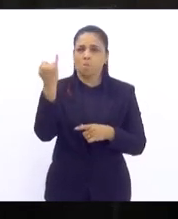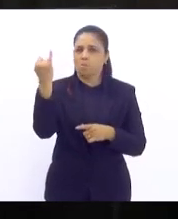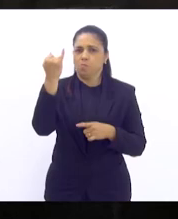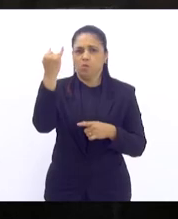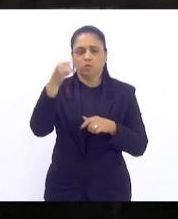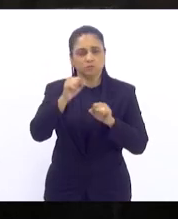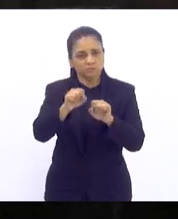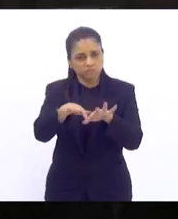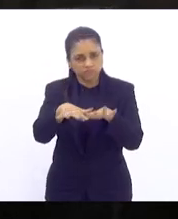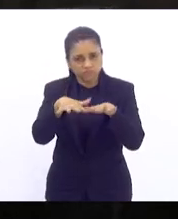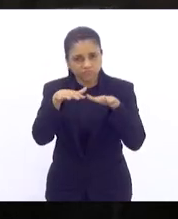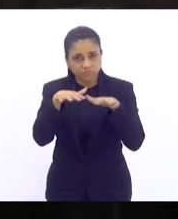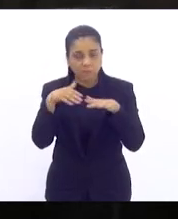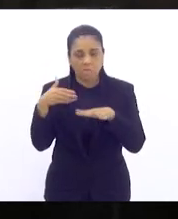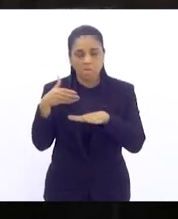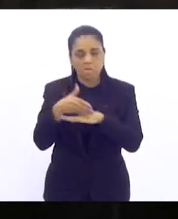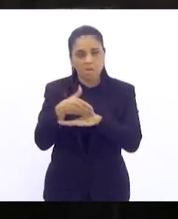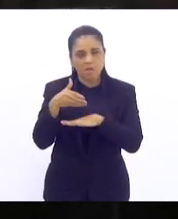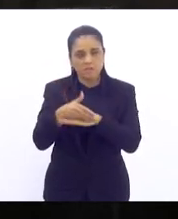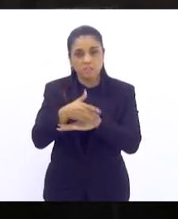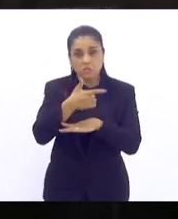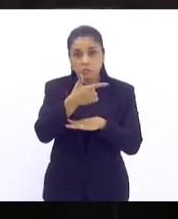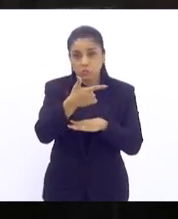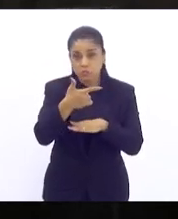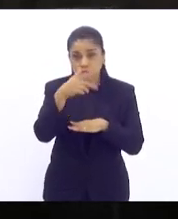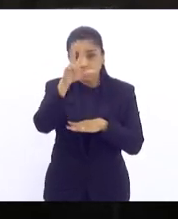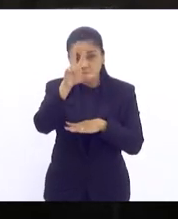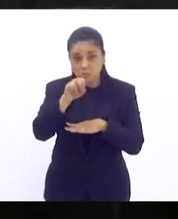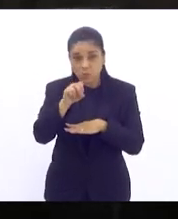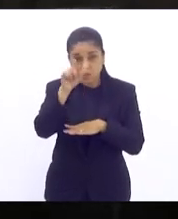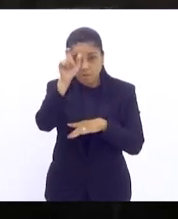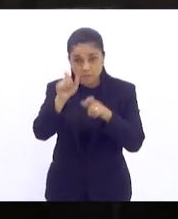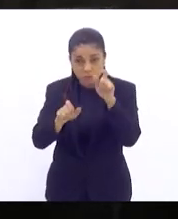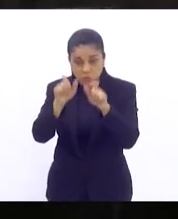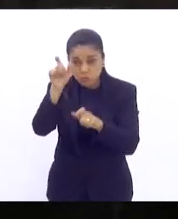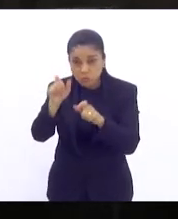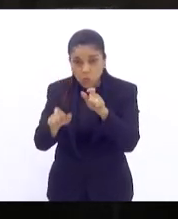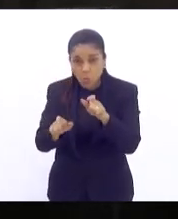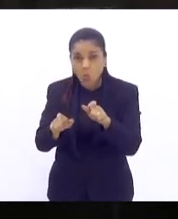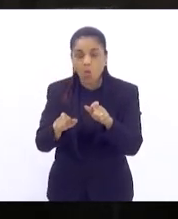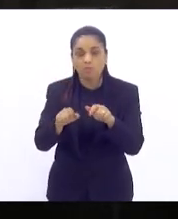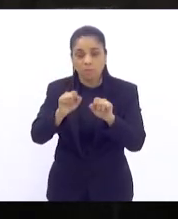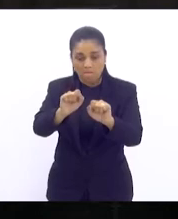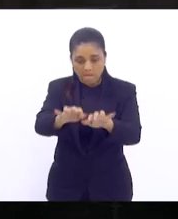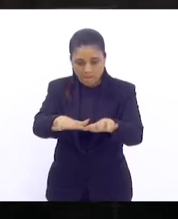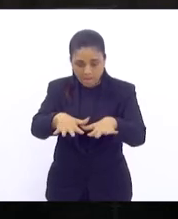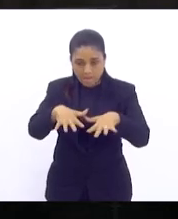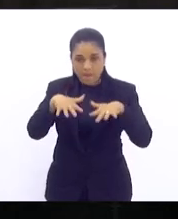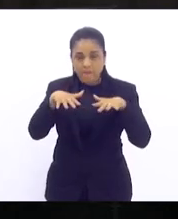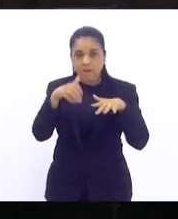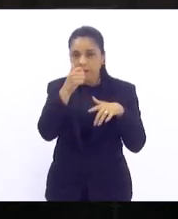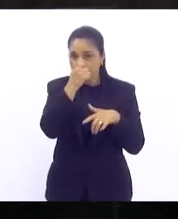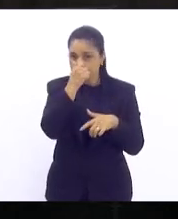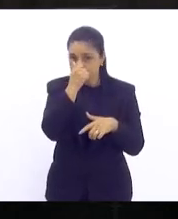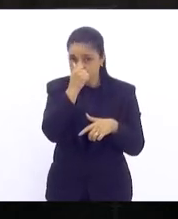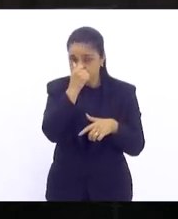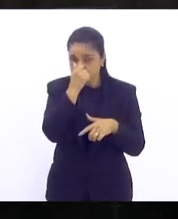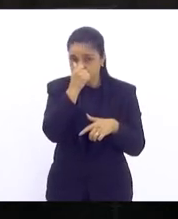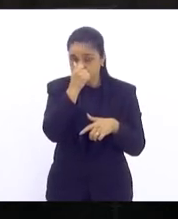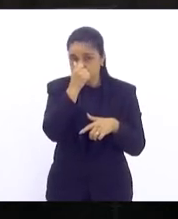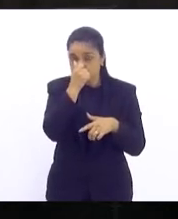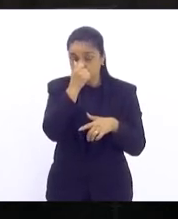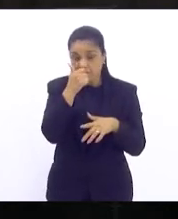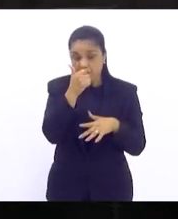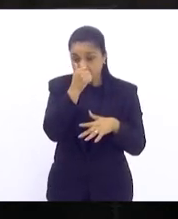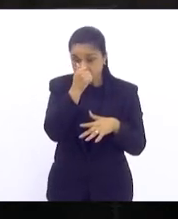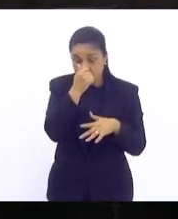que contou com a presença de mais de 250 pessoas o nosso auditório ficou lotado sem espaço